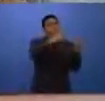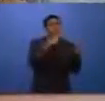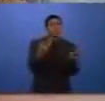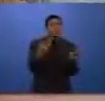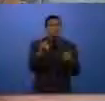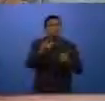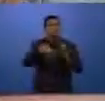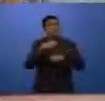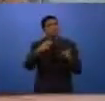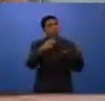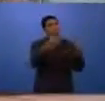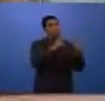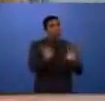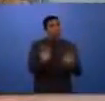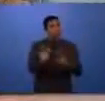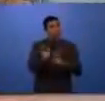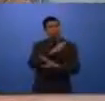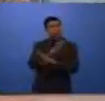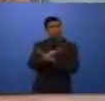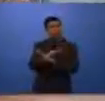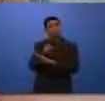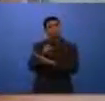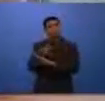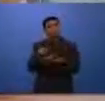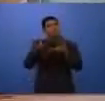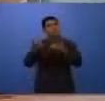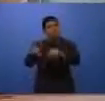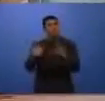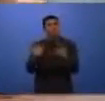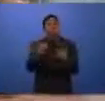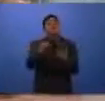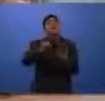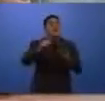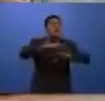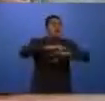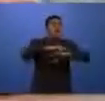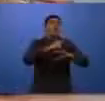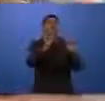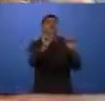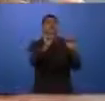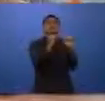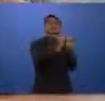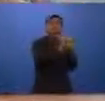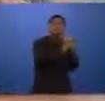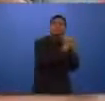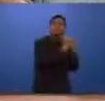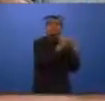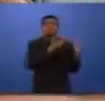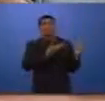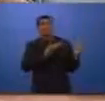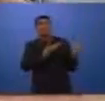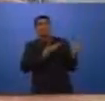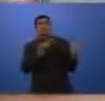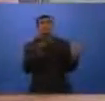drogas. E é essa informação que o pai deve nos repassar. É sabedor do horário do filho, quem é a companhia do